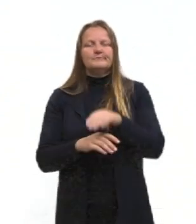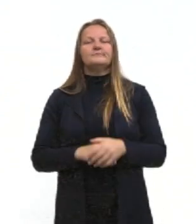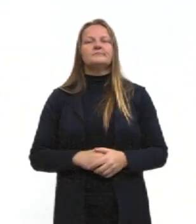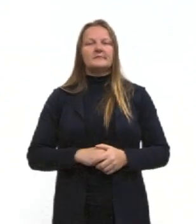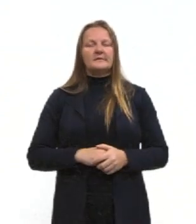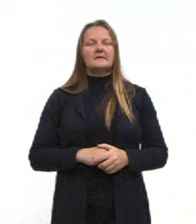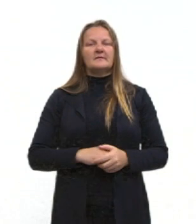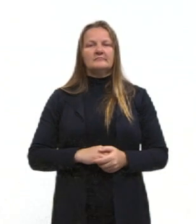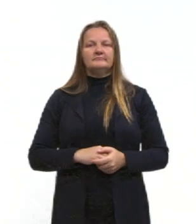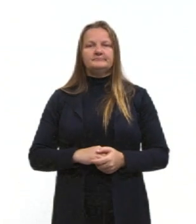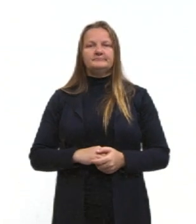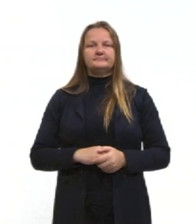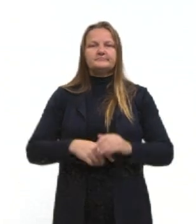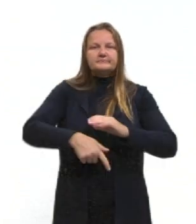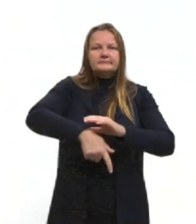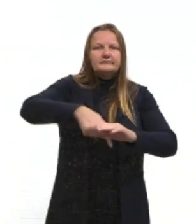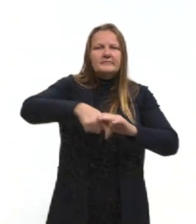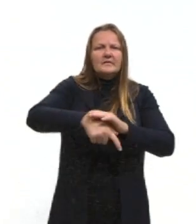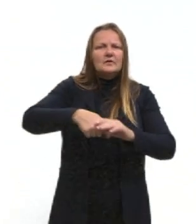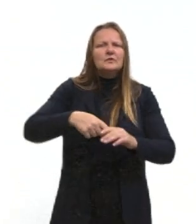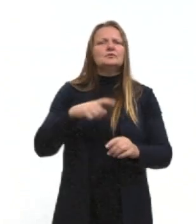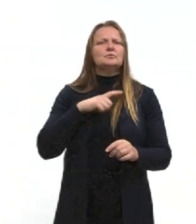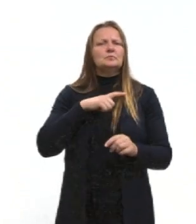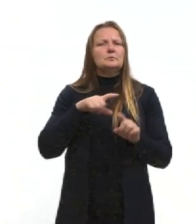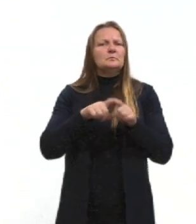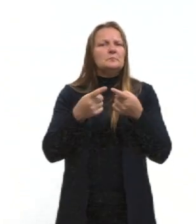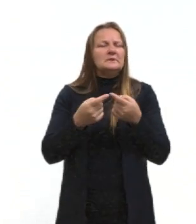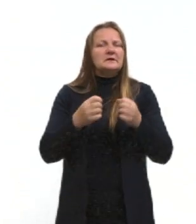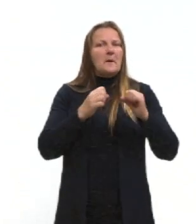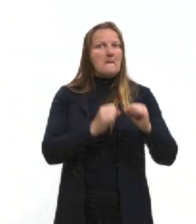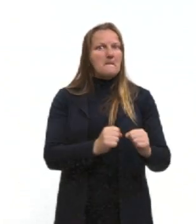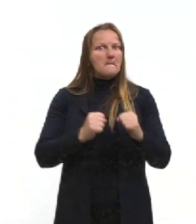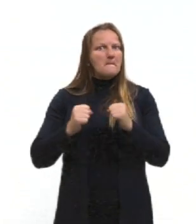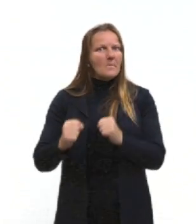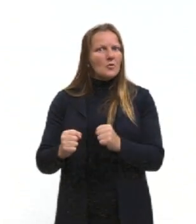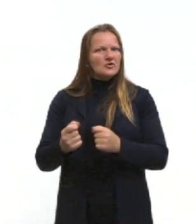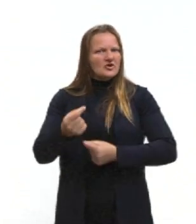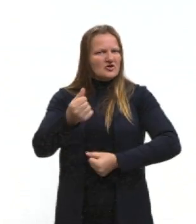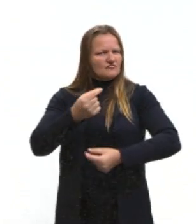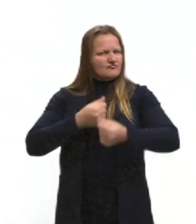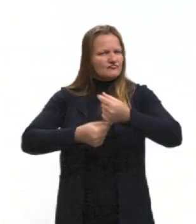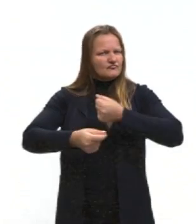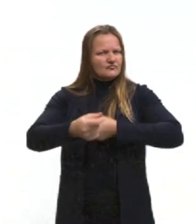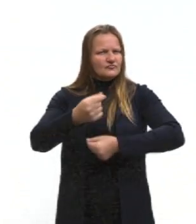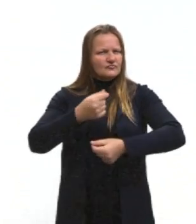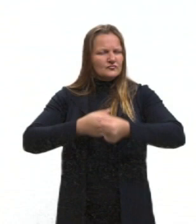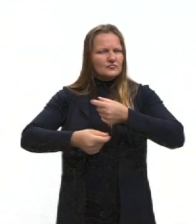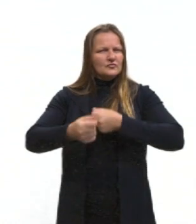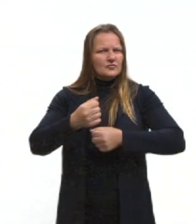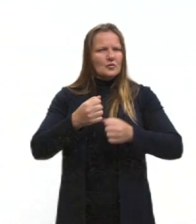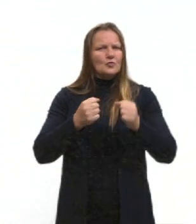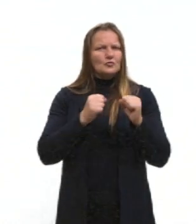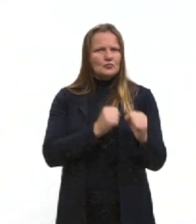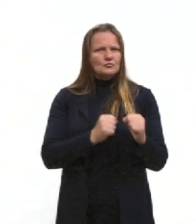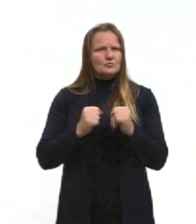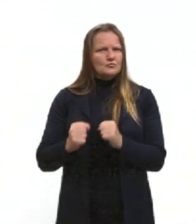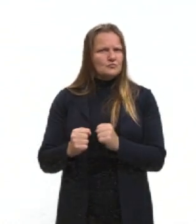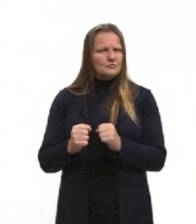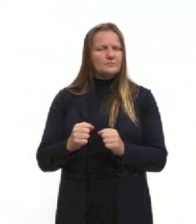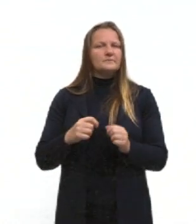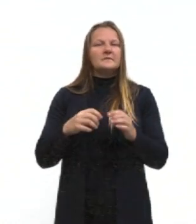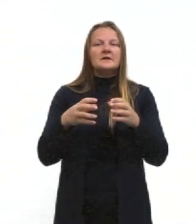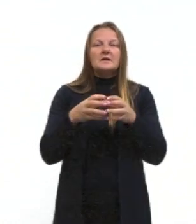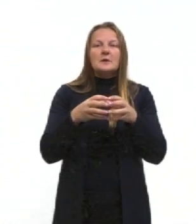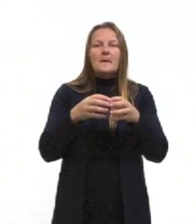questão aí do petróleo. Não só do petróleo, mas do poder, né, de segurar aí o petróleo, tá. Concentra, então,